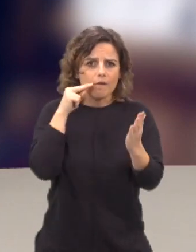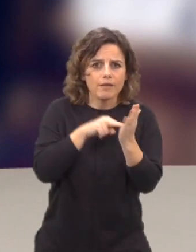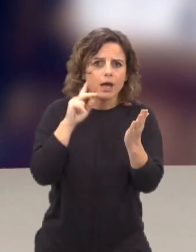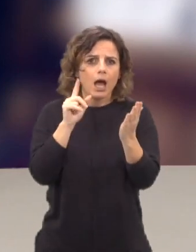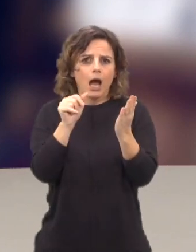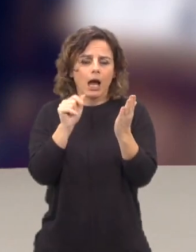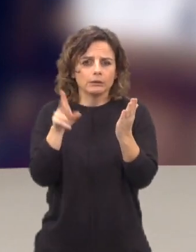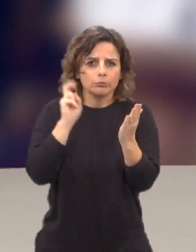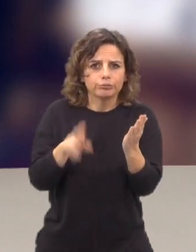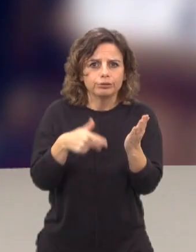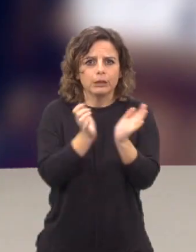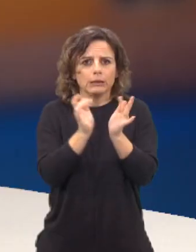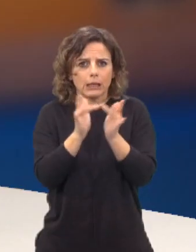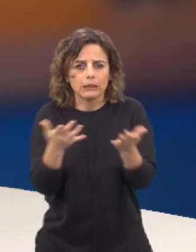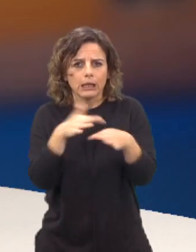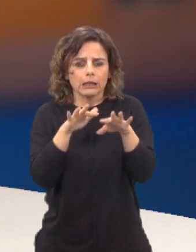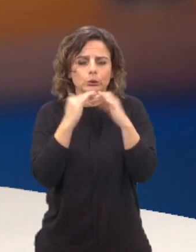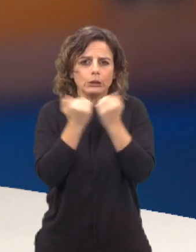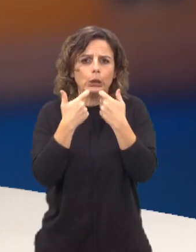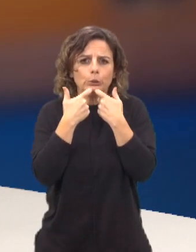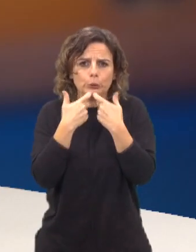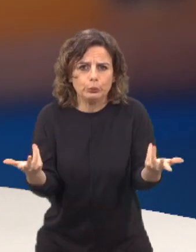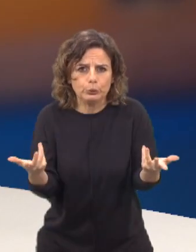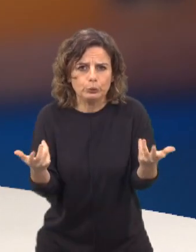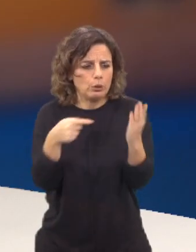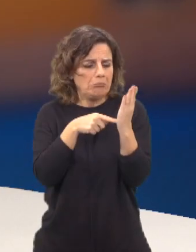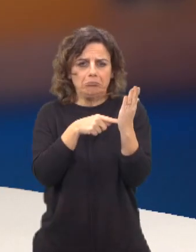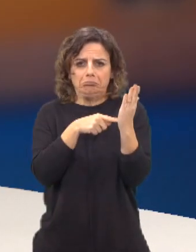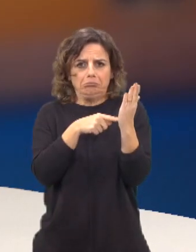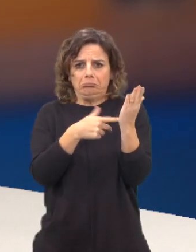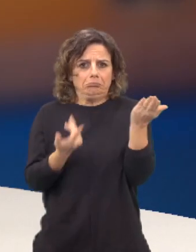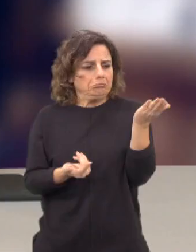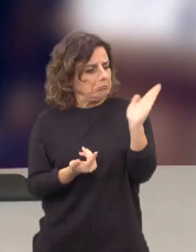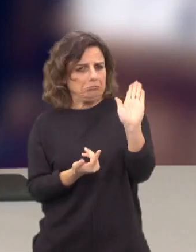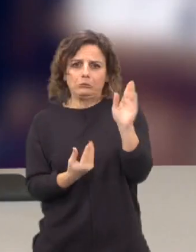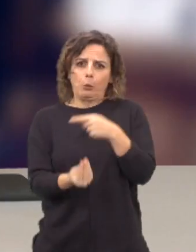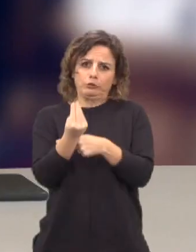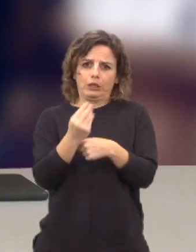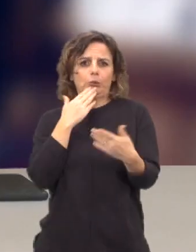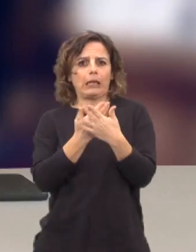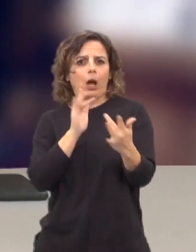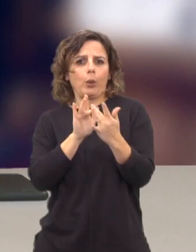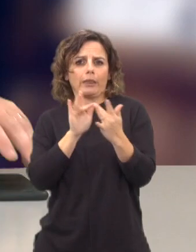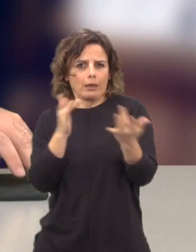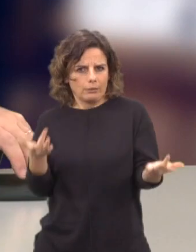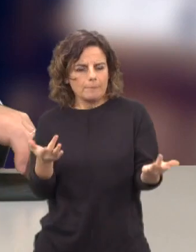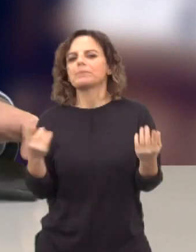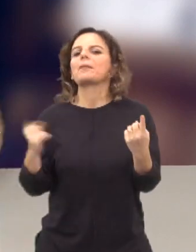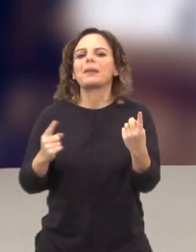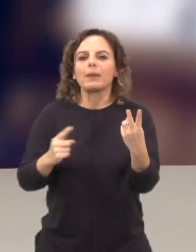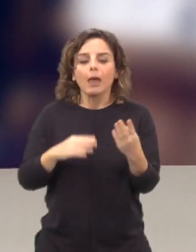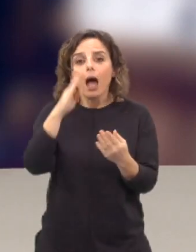informação online, internet, redes sociais, tudo pode passar por este objeto e ele mantém-nos em contacto. E, por isso, muitas vezes,